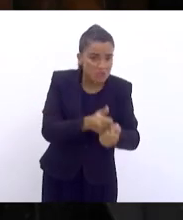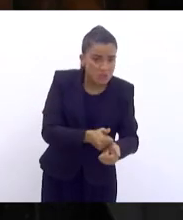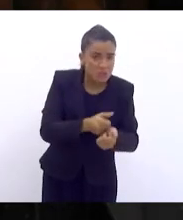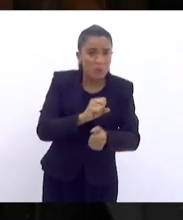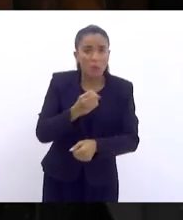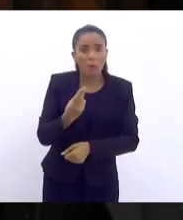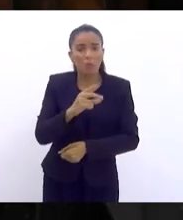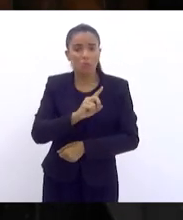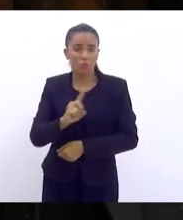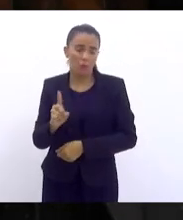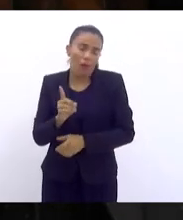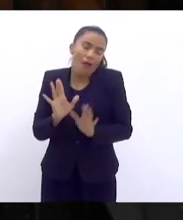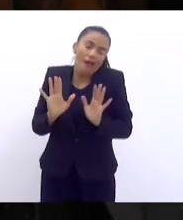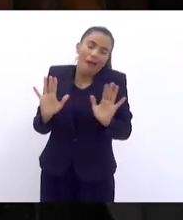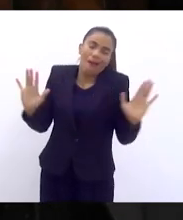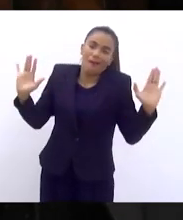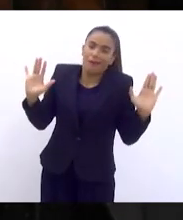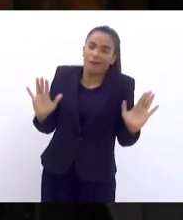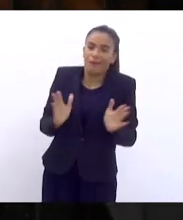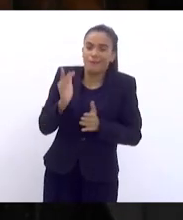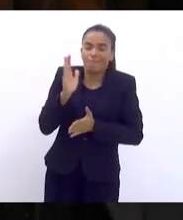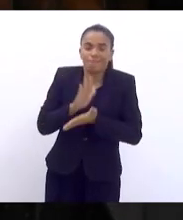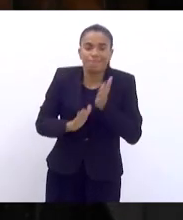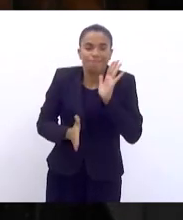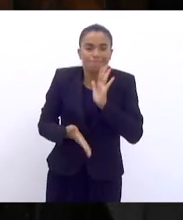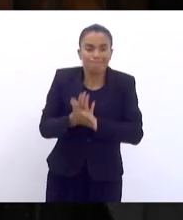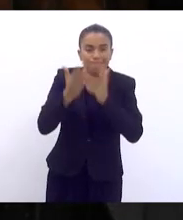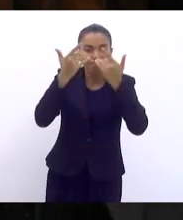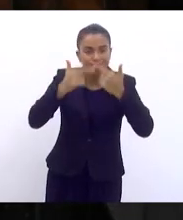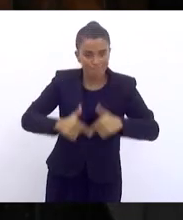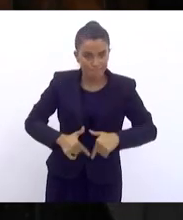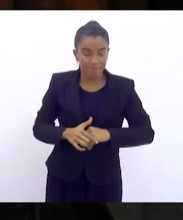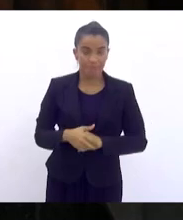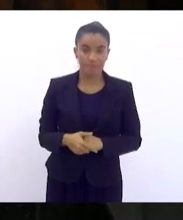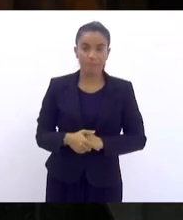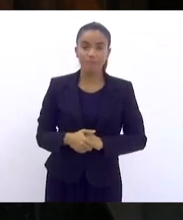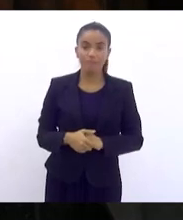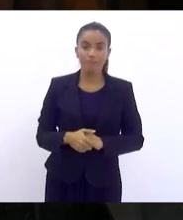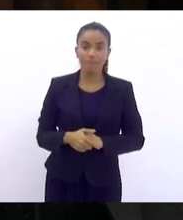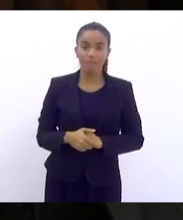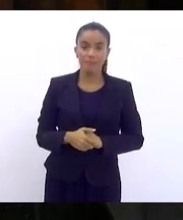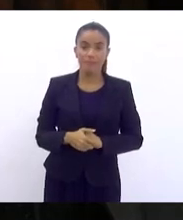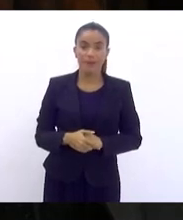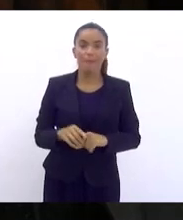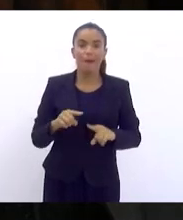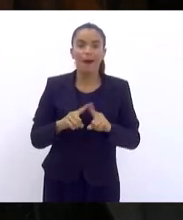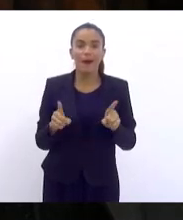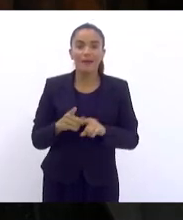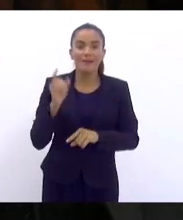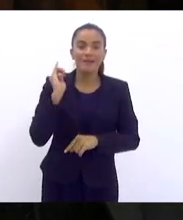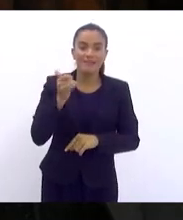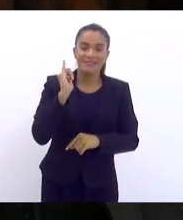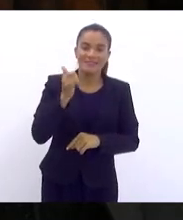é outra questão. Mas, dito isso, senhor presidente,